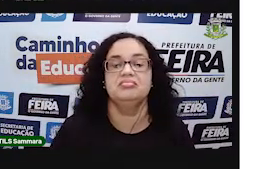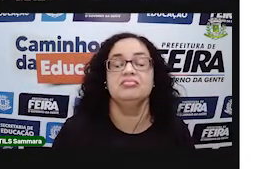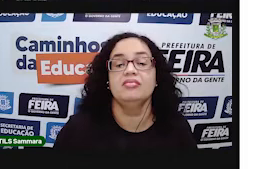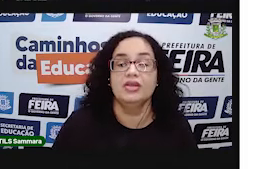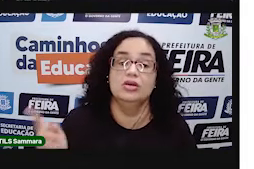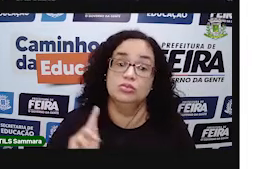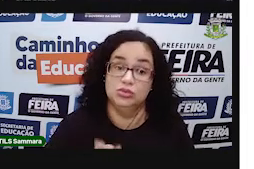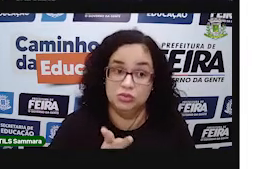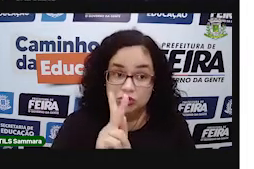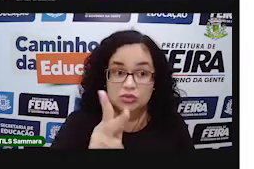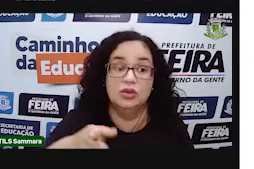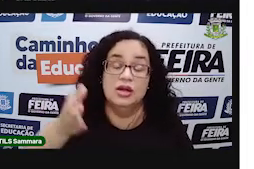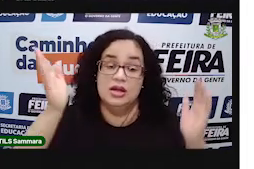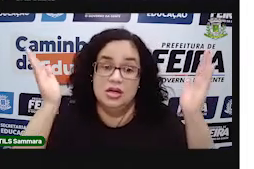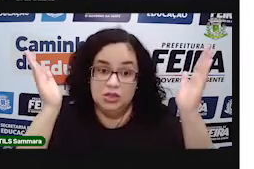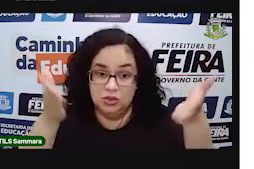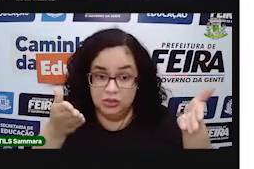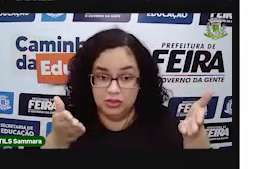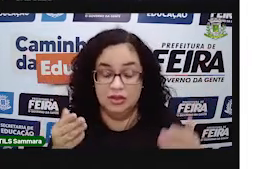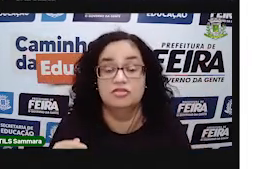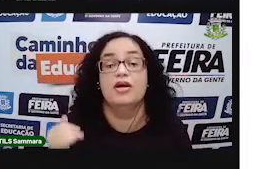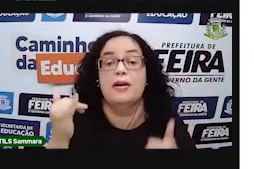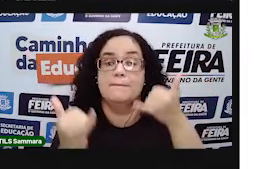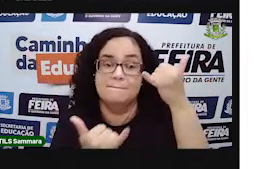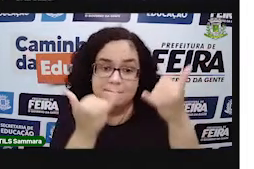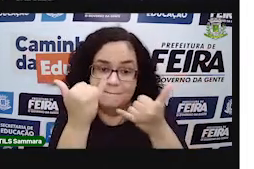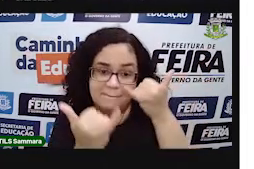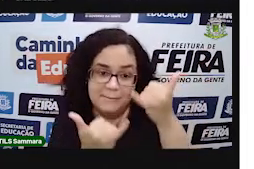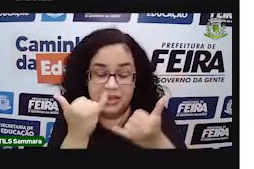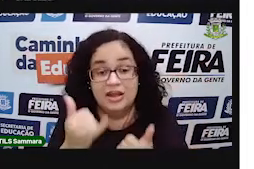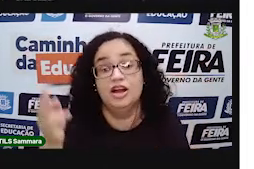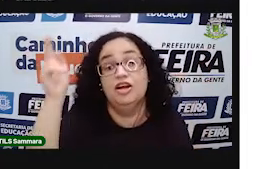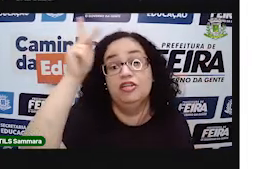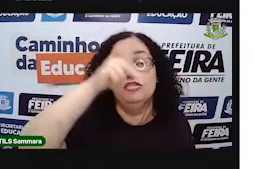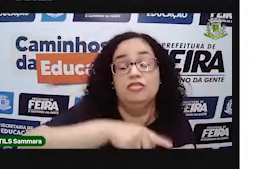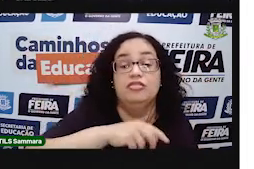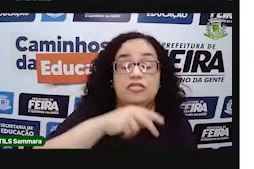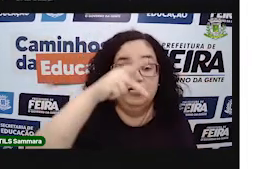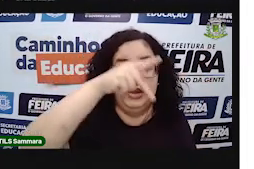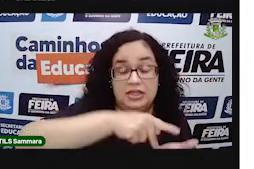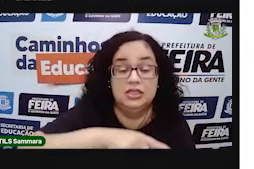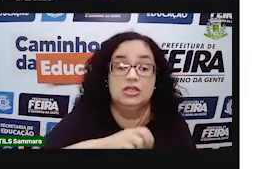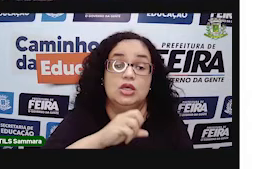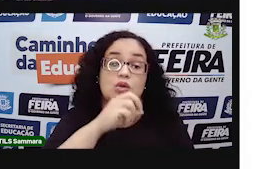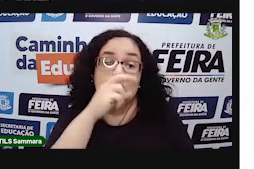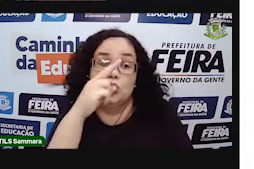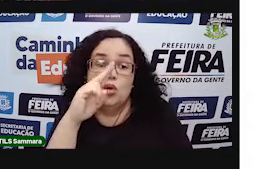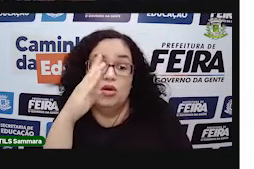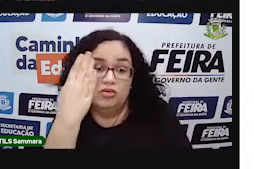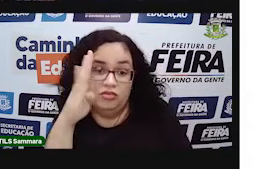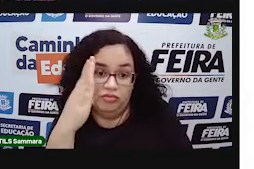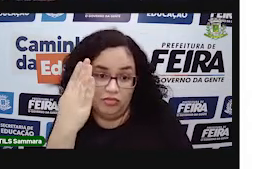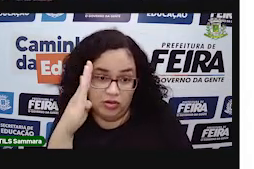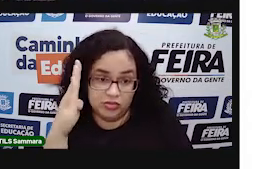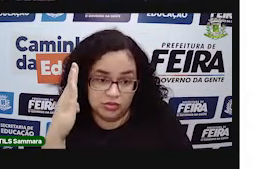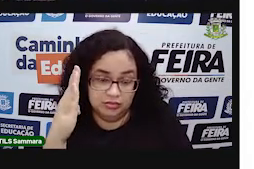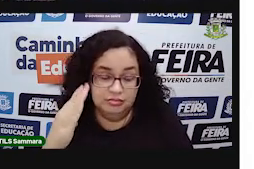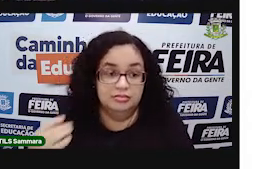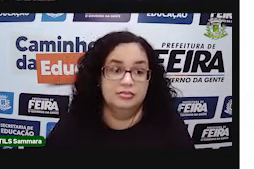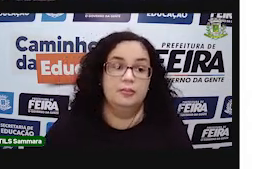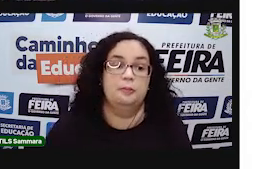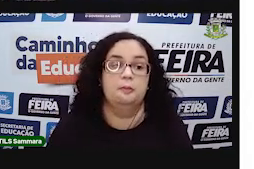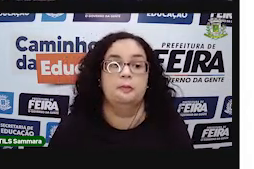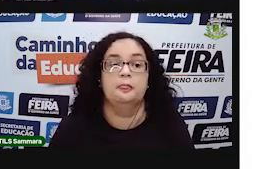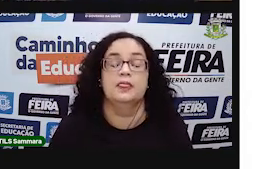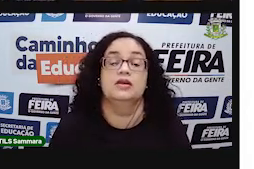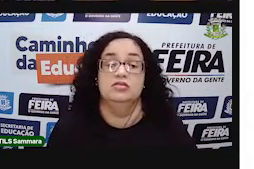avançando. E agora, a gente vai brincar de verdadeiro ou falso. Na tela, vai